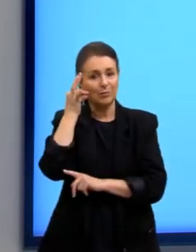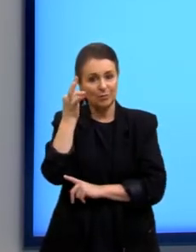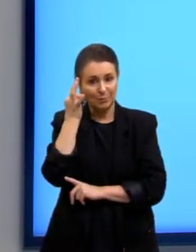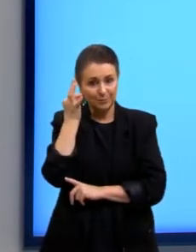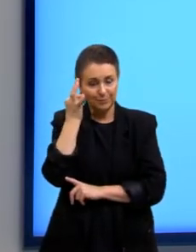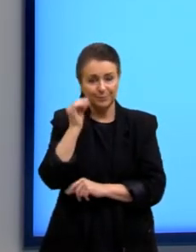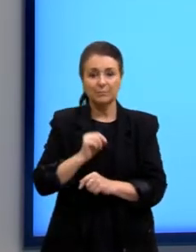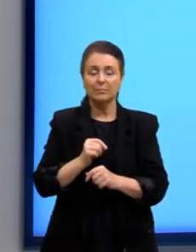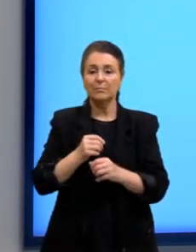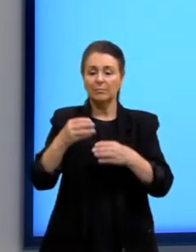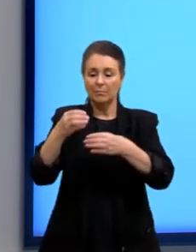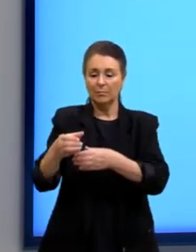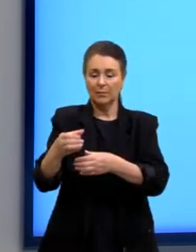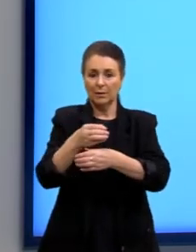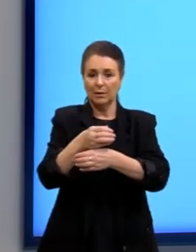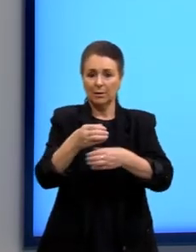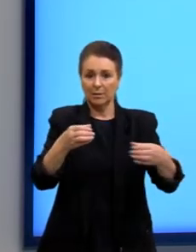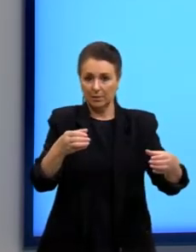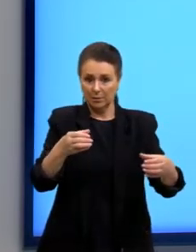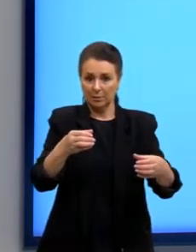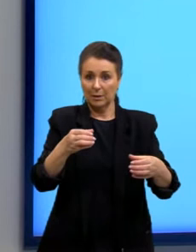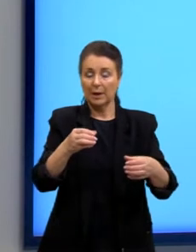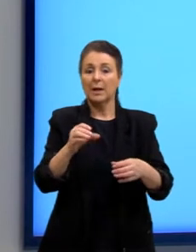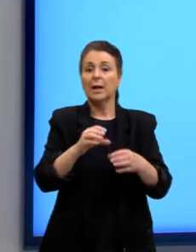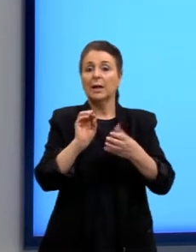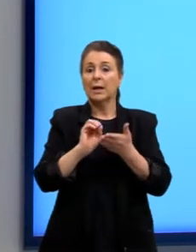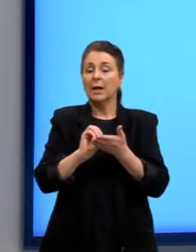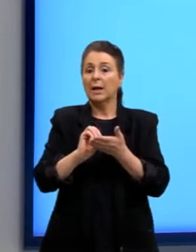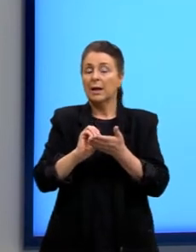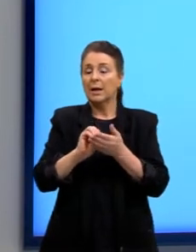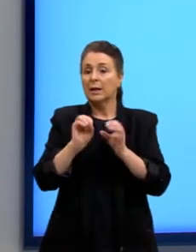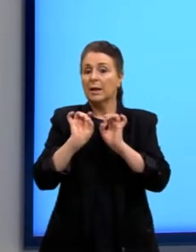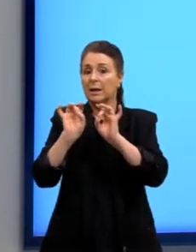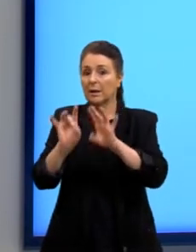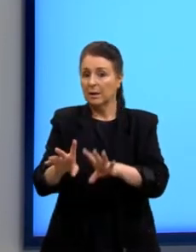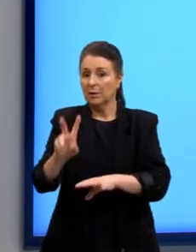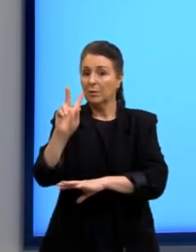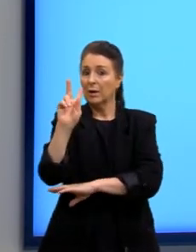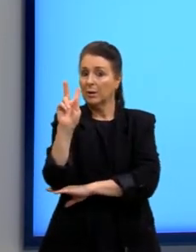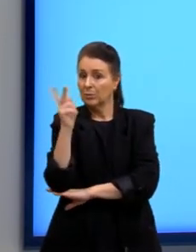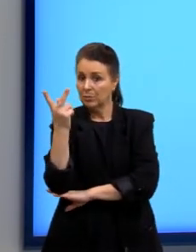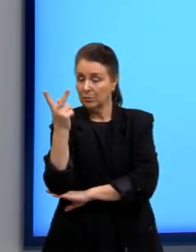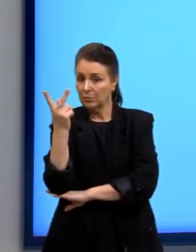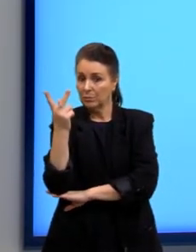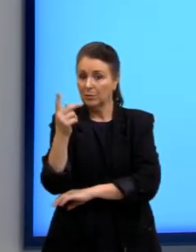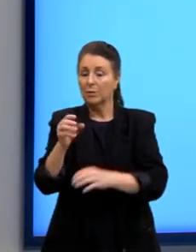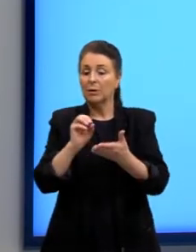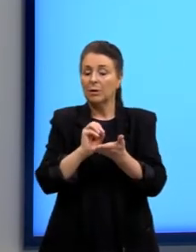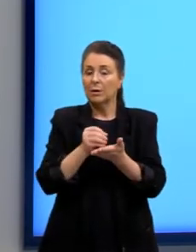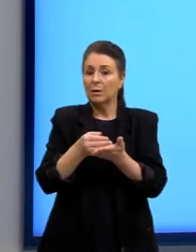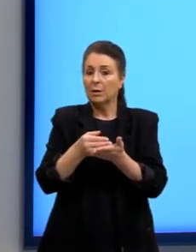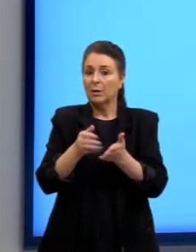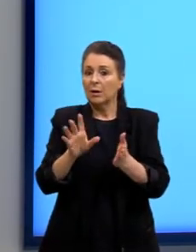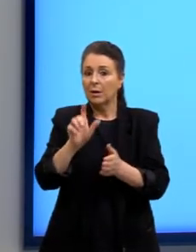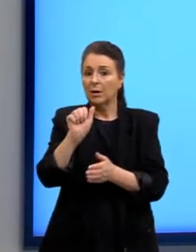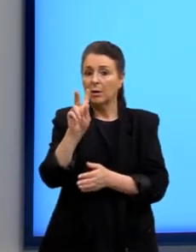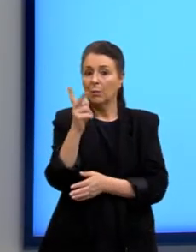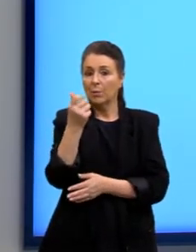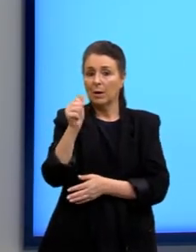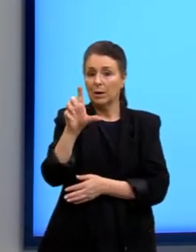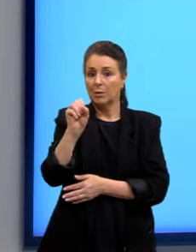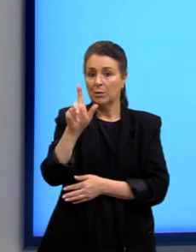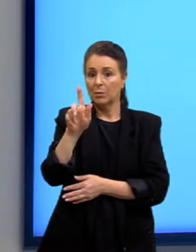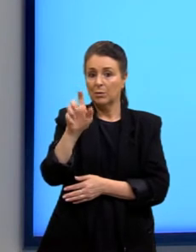Essas reações, a eliminação de hidrogênio, também conhecida como desidrogenação, a eliminação de halogênios,